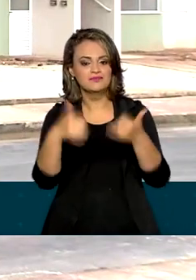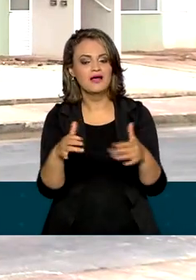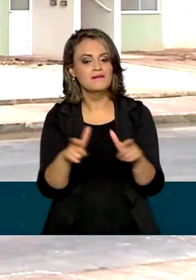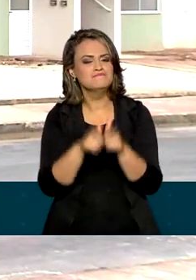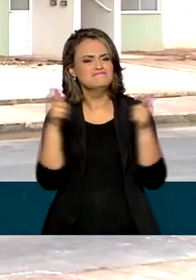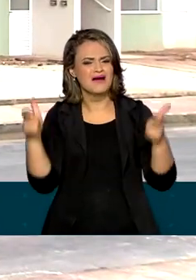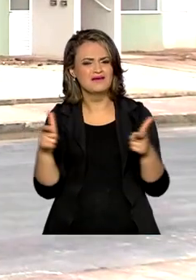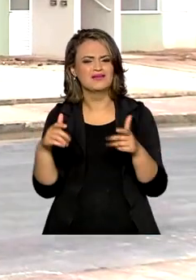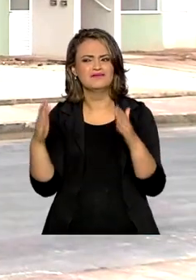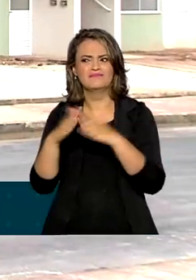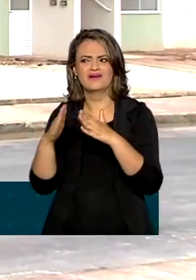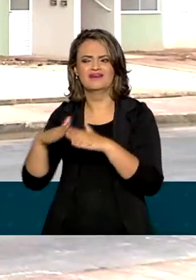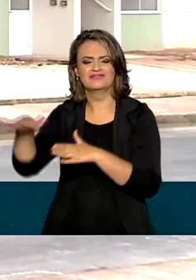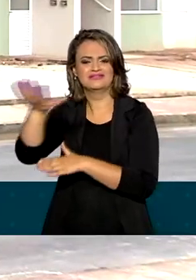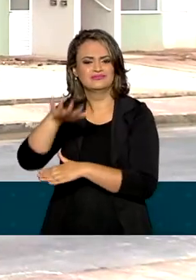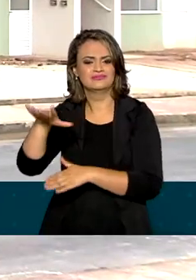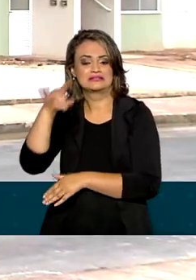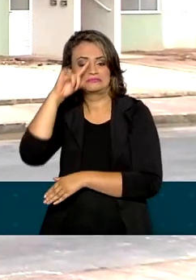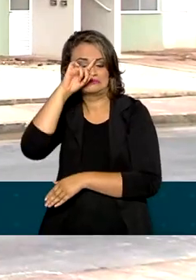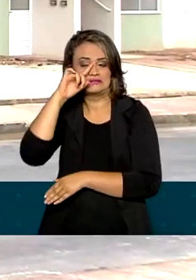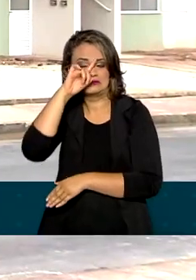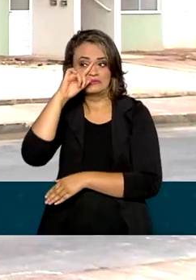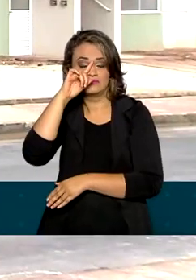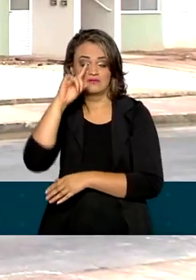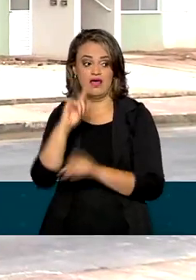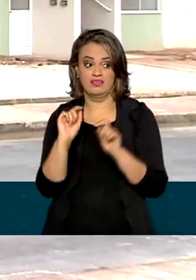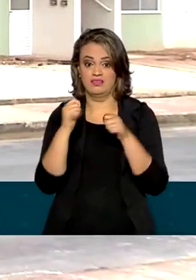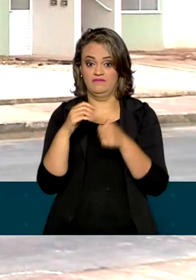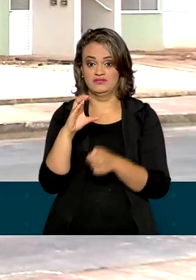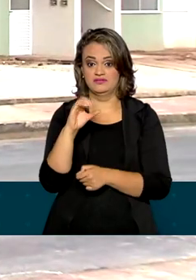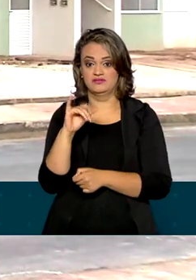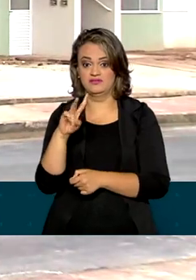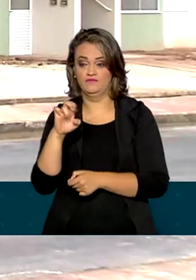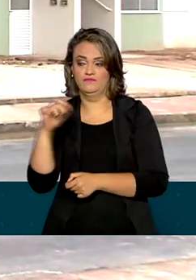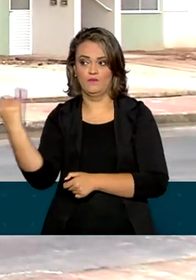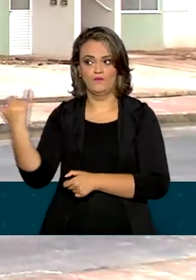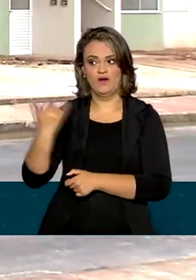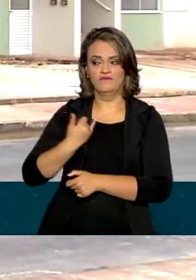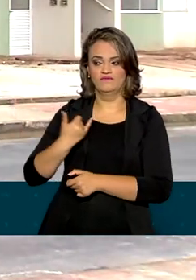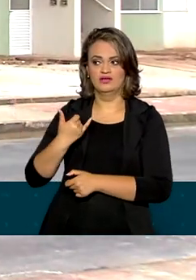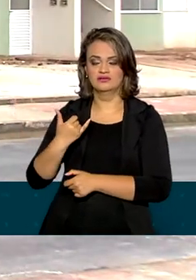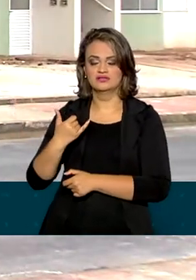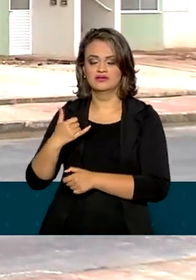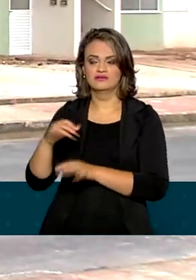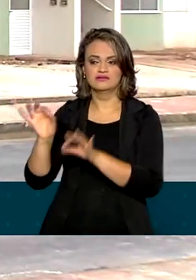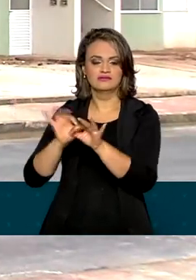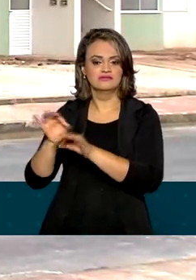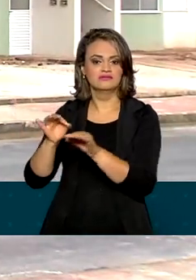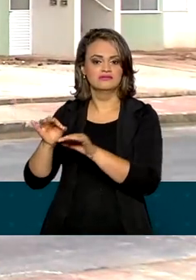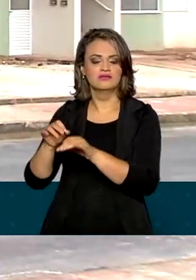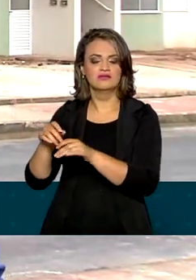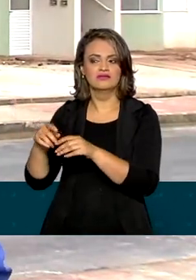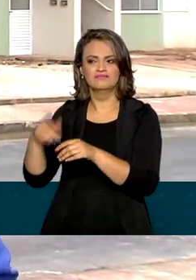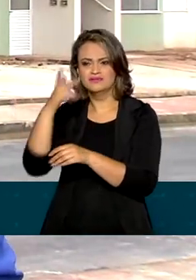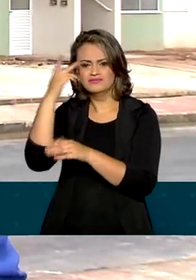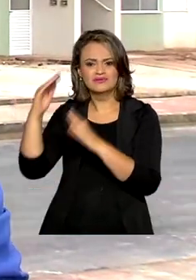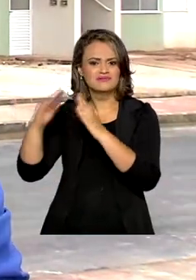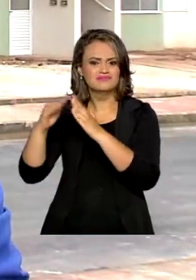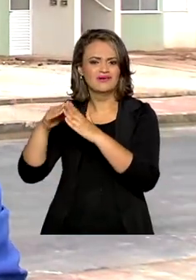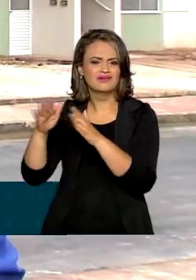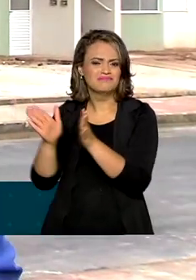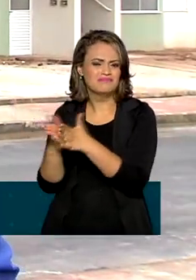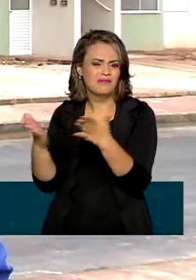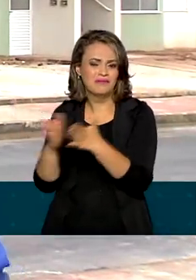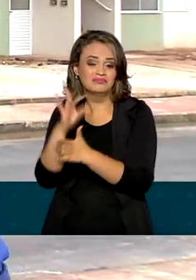oriundas de área de risco, são encaminhadas pela defesa civil, na sua grande maioria, e são moradores que moram em